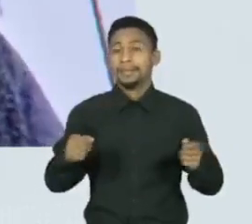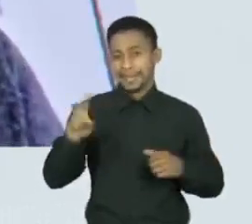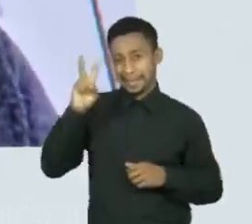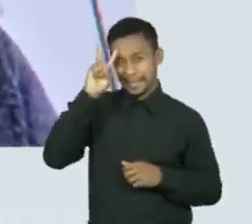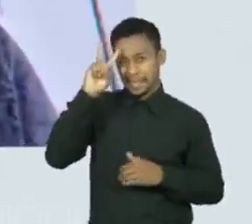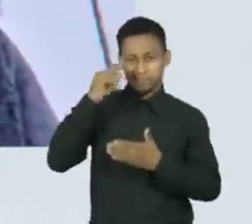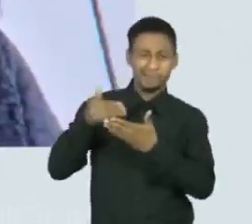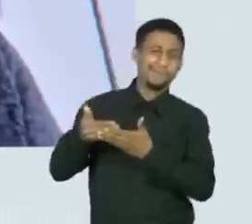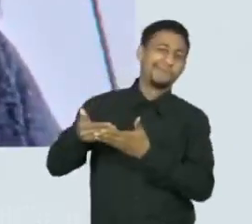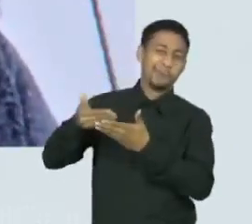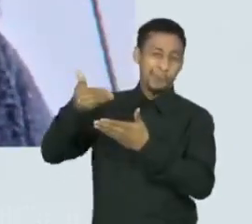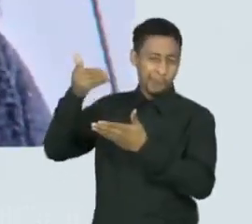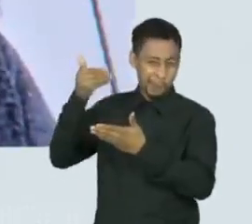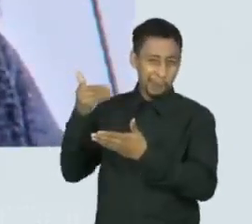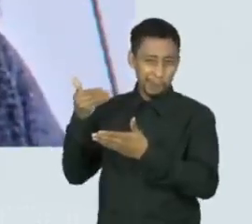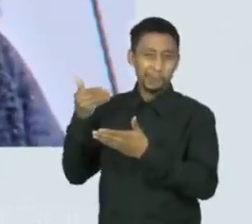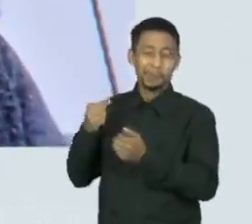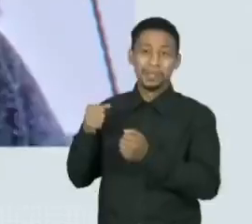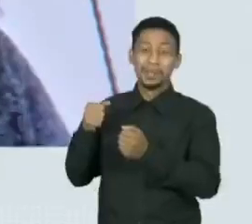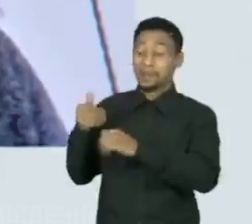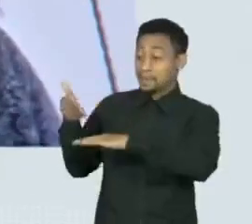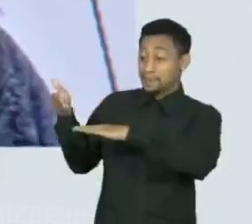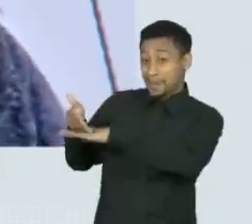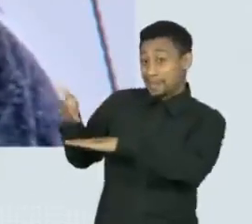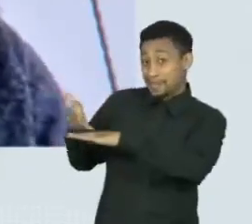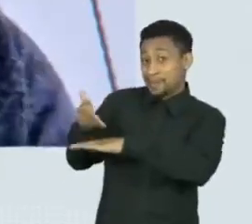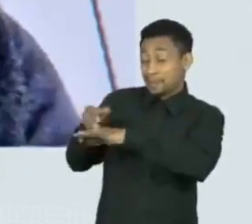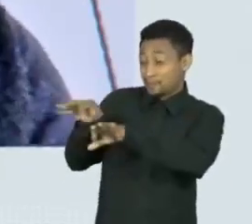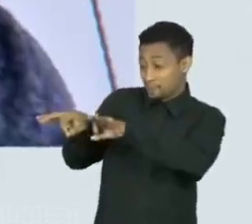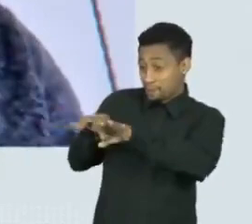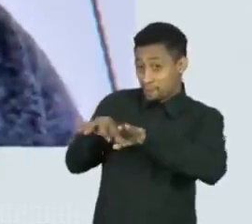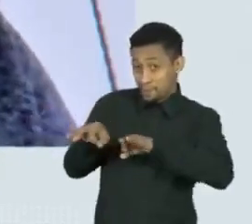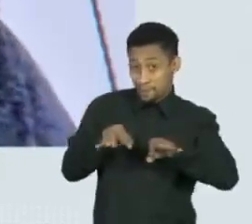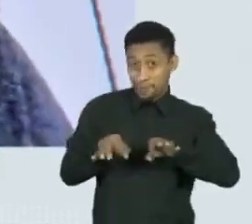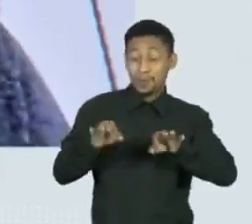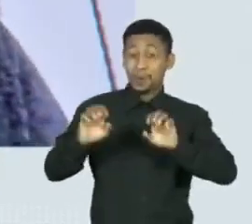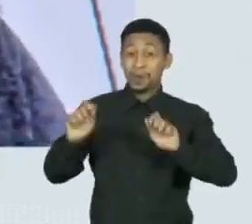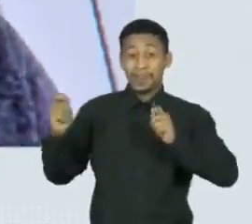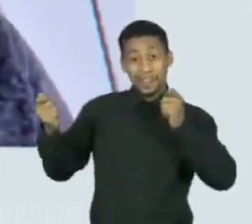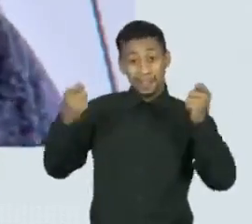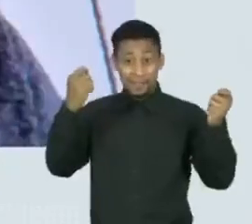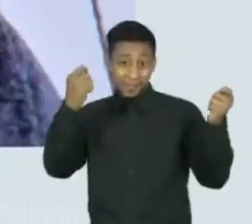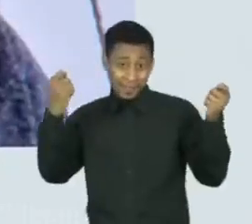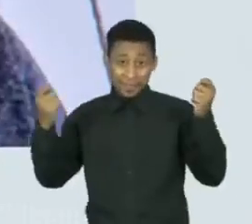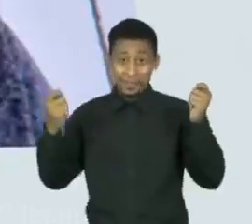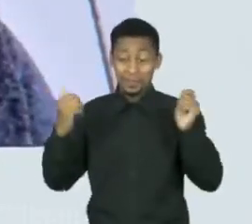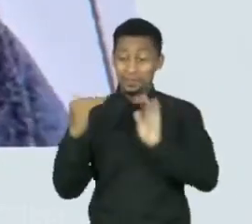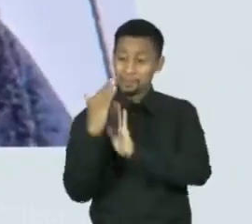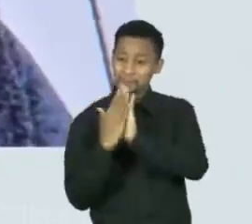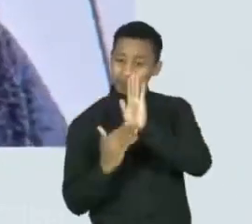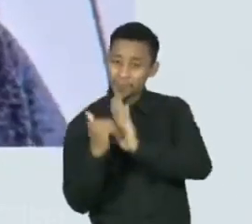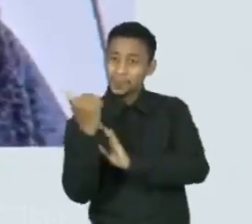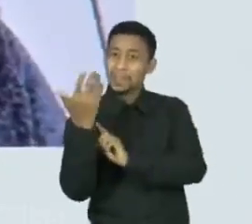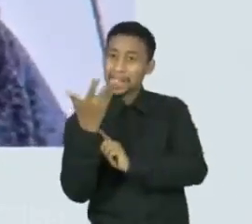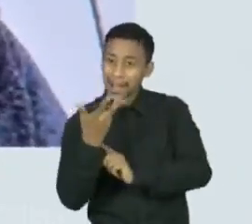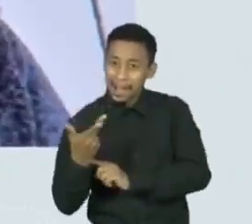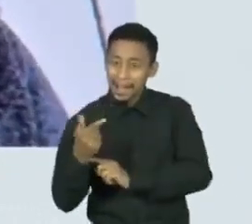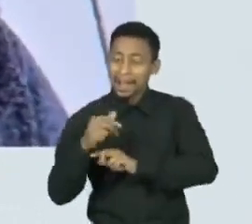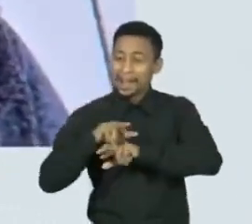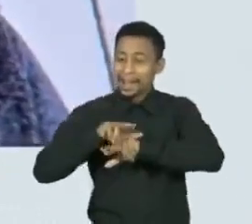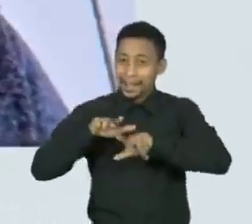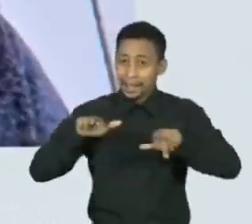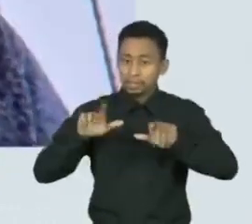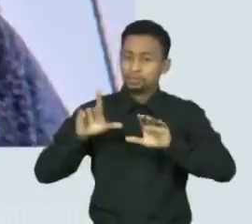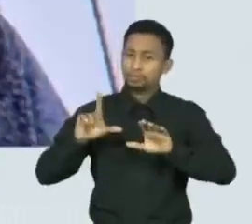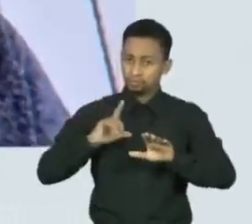boa parte dos participantes da Semana, depois do movimento modernista, tinham origem nas